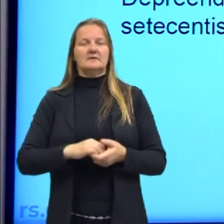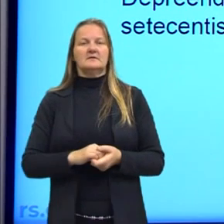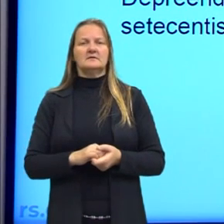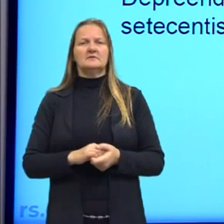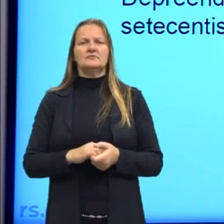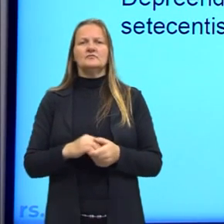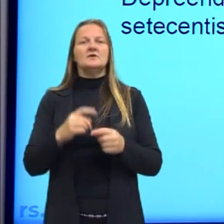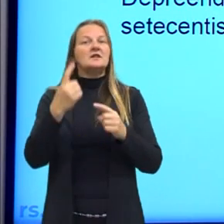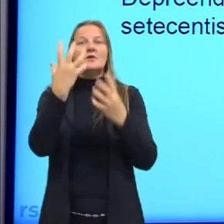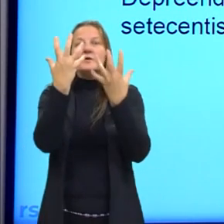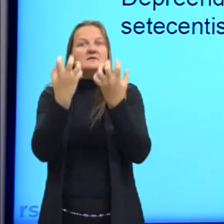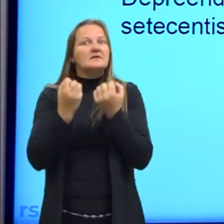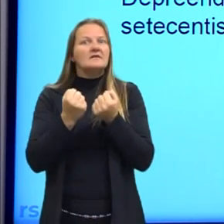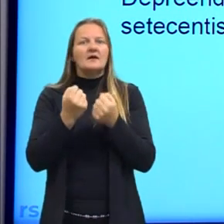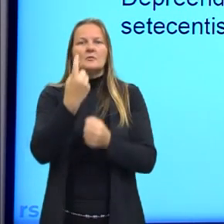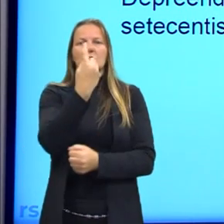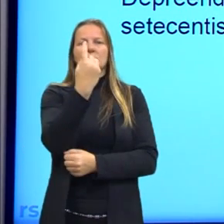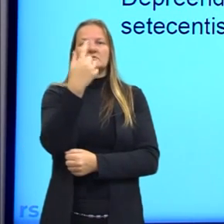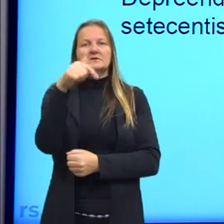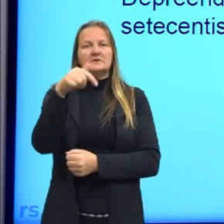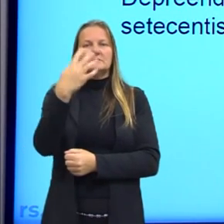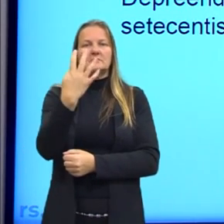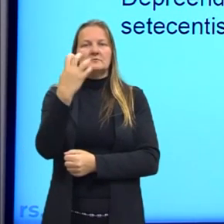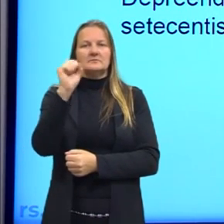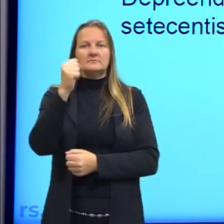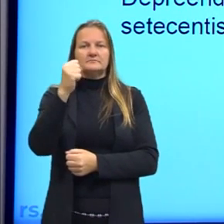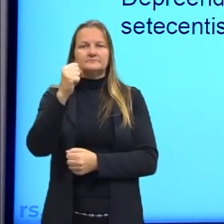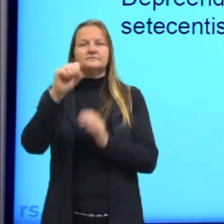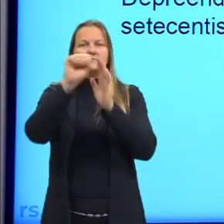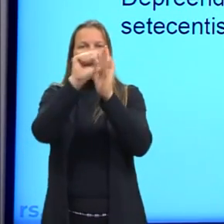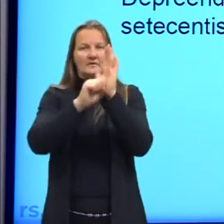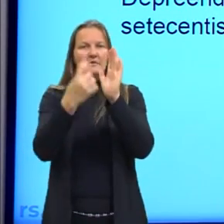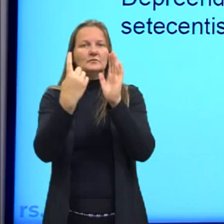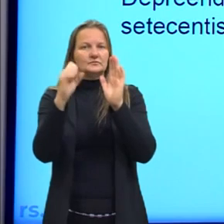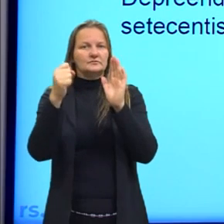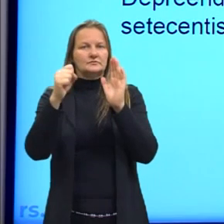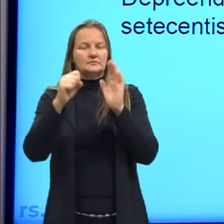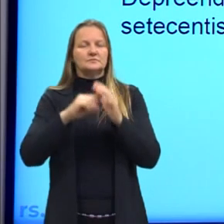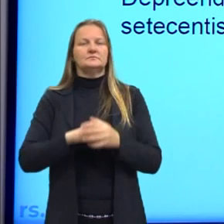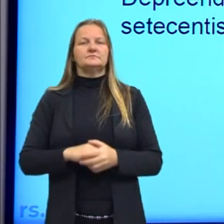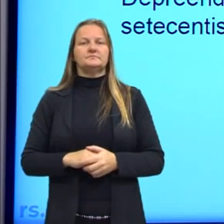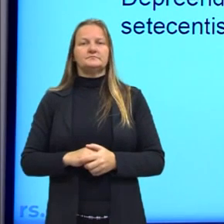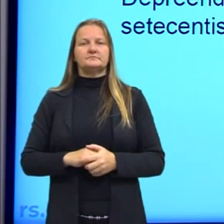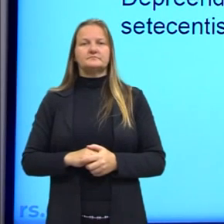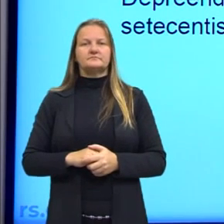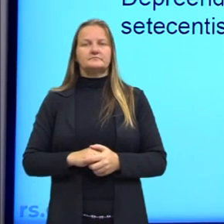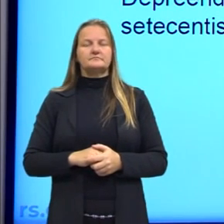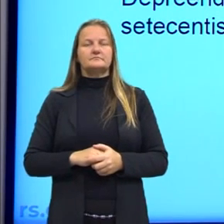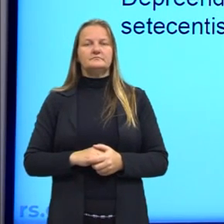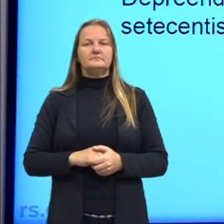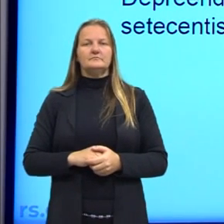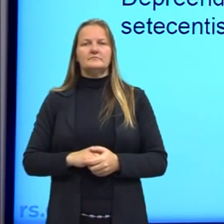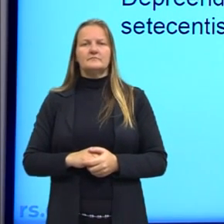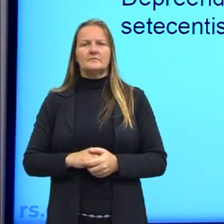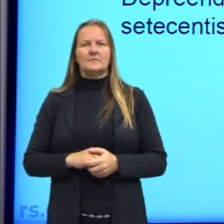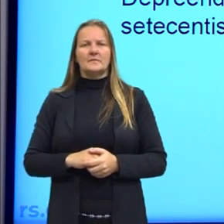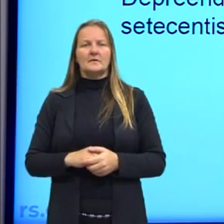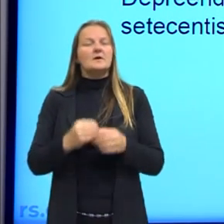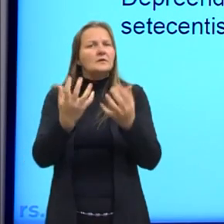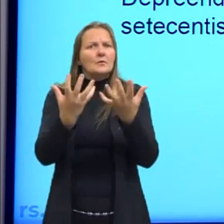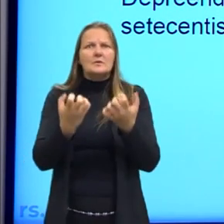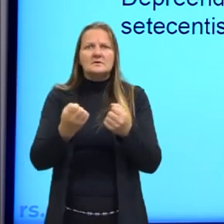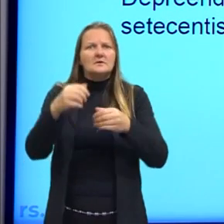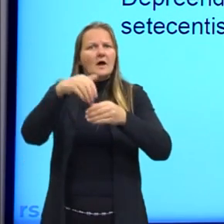contestada em 1748, século XVIII, o setecentismo é século XVIII, os anos 1700,